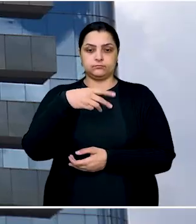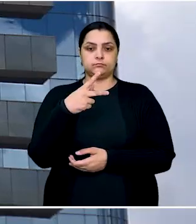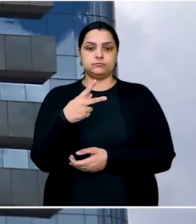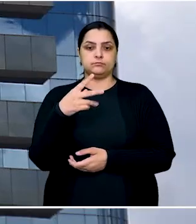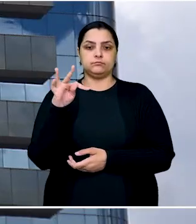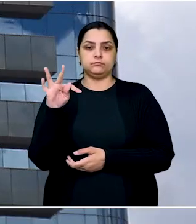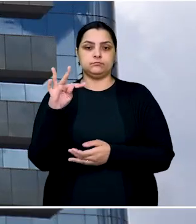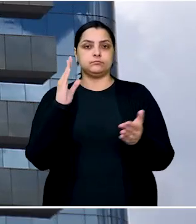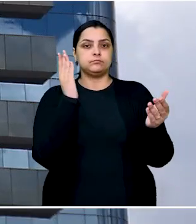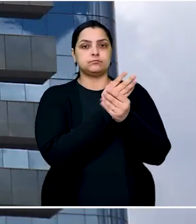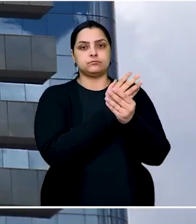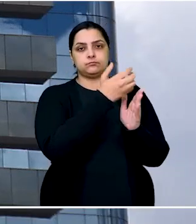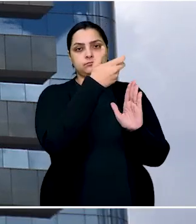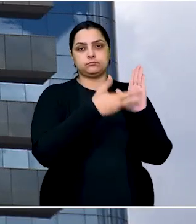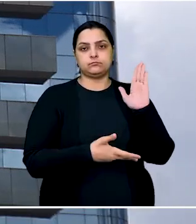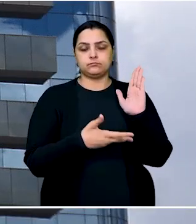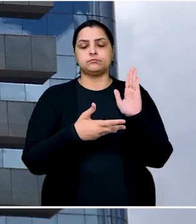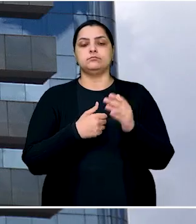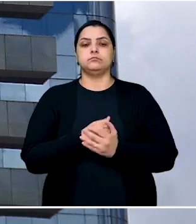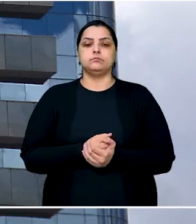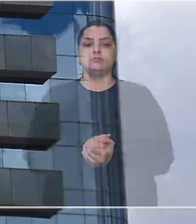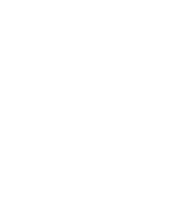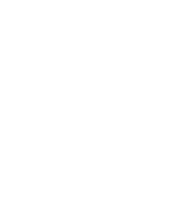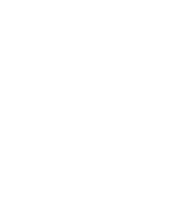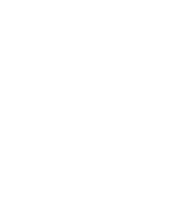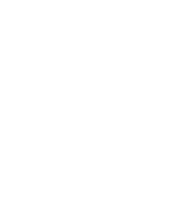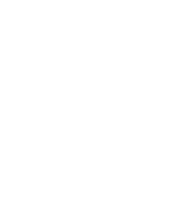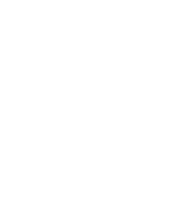MPT entrou com embargos declaratórios.